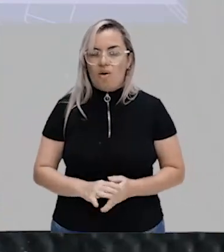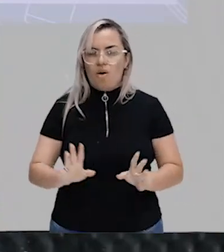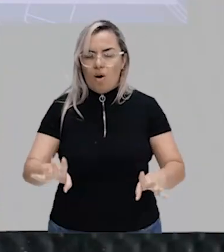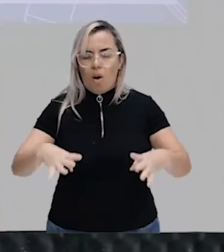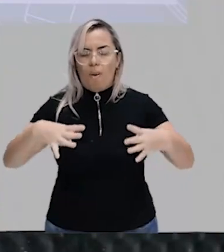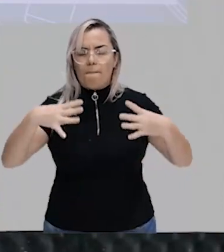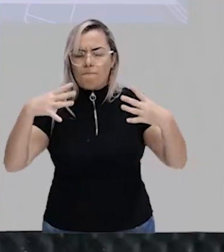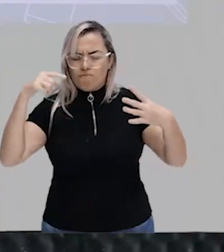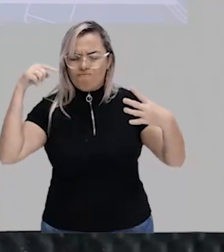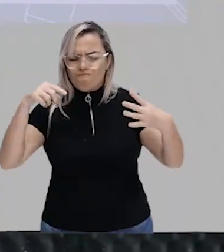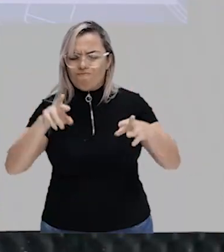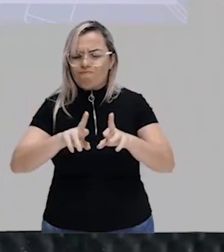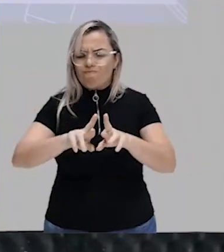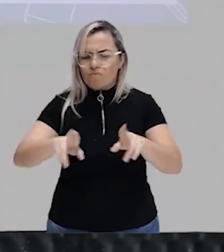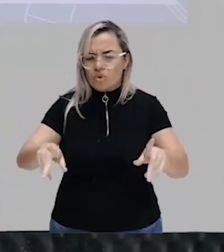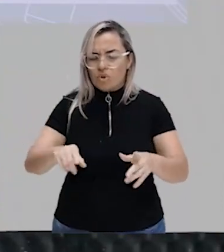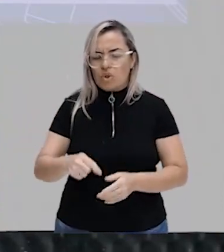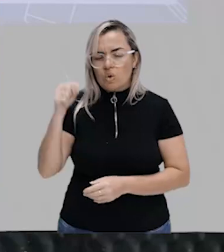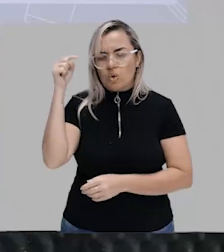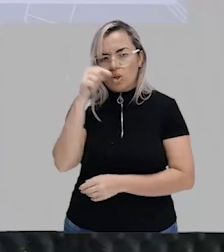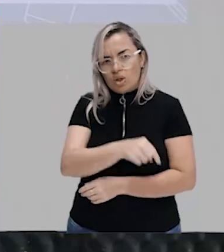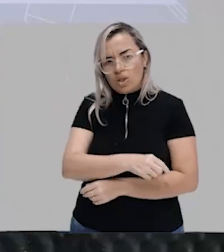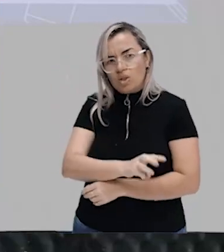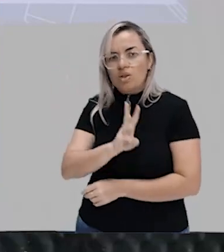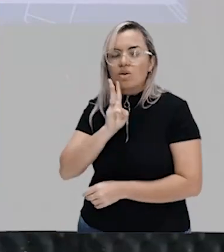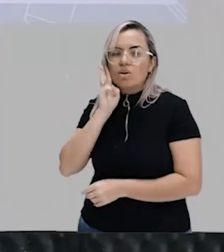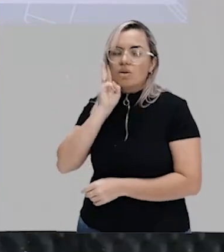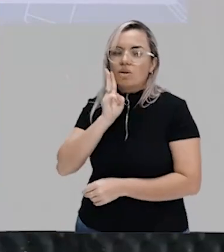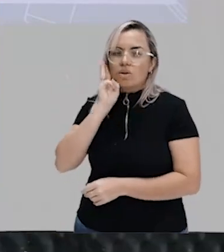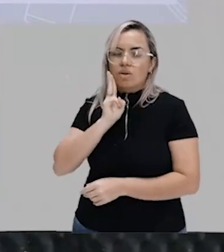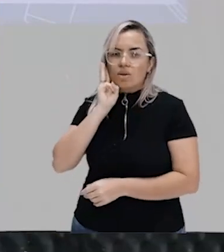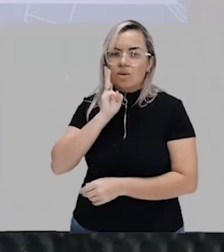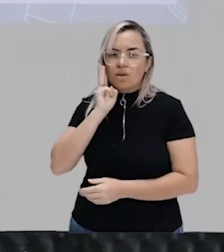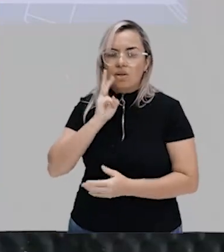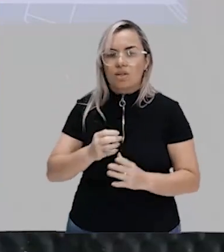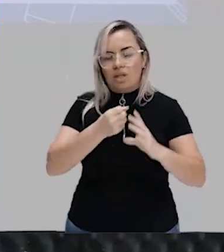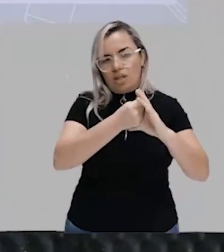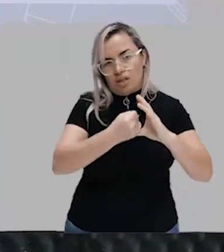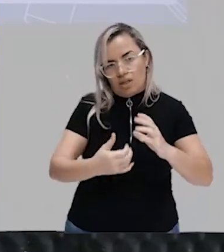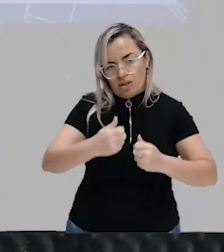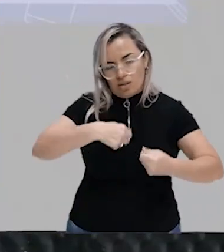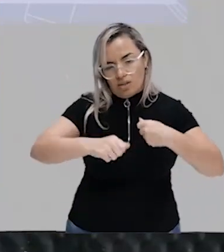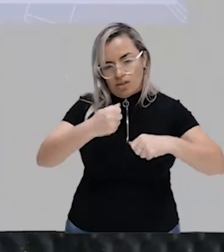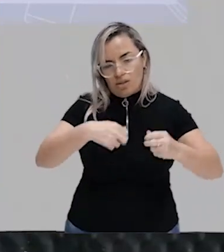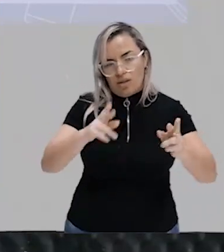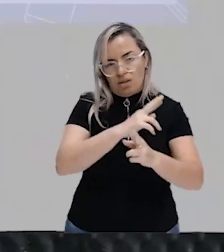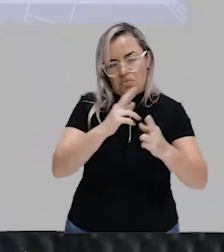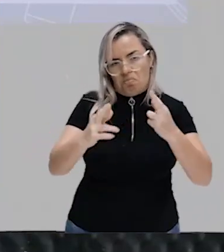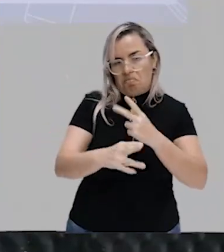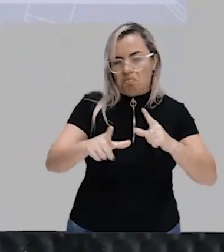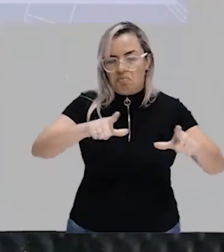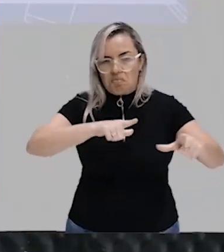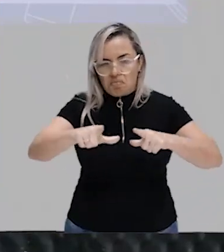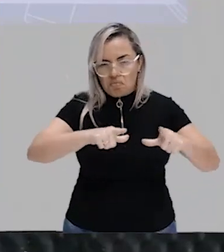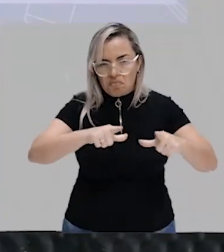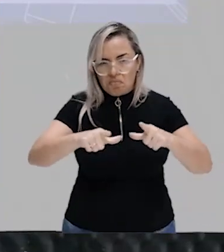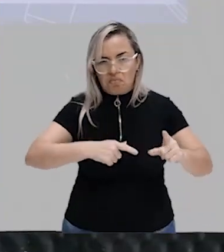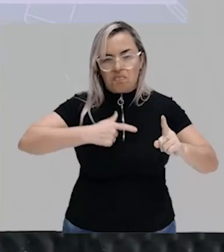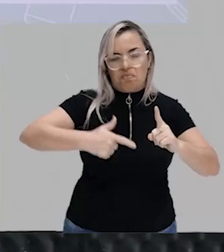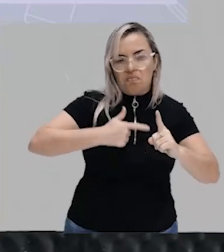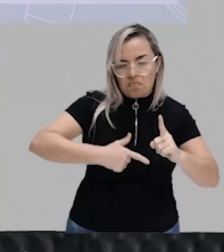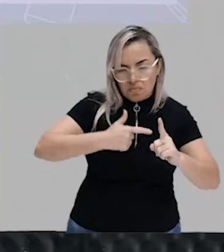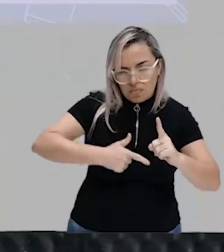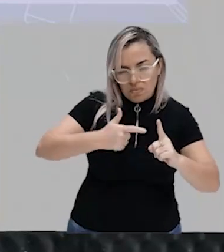Enquanto a gente falava sobre Marx a gente falava de aspectos econômicos relação de trabalho produção